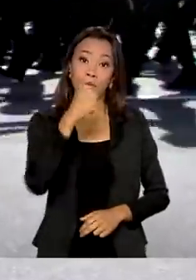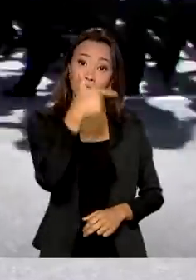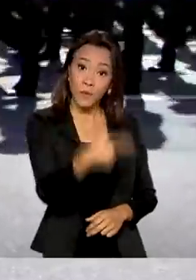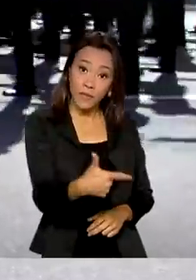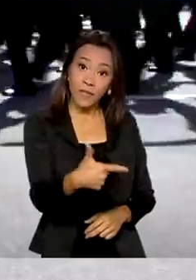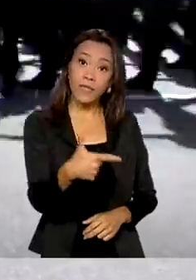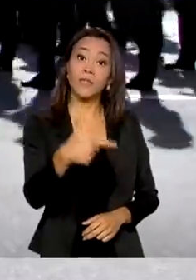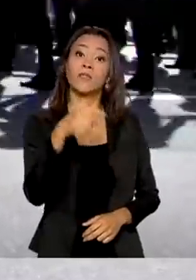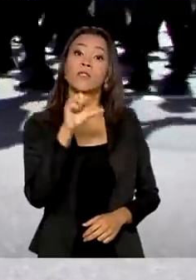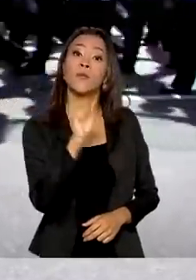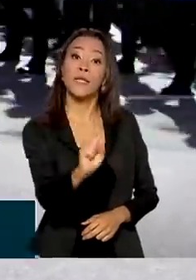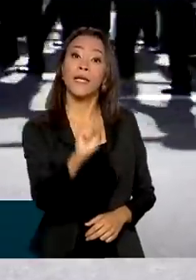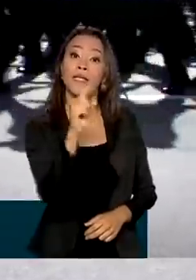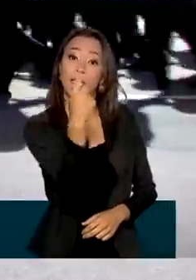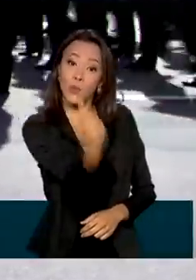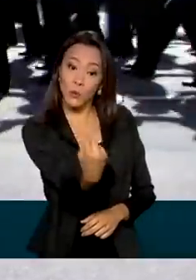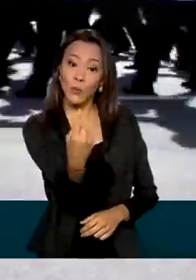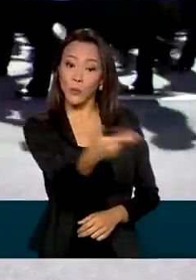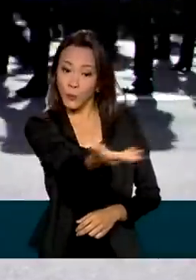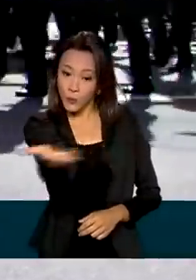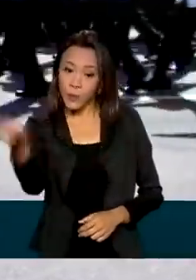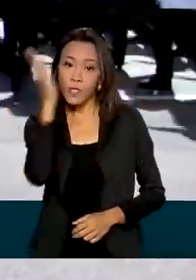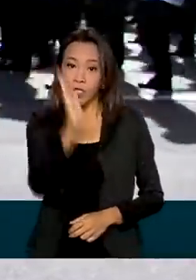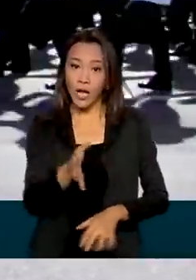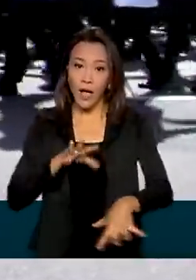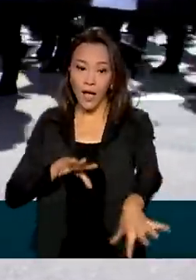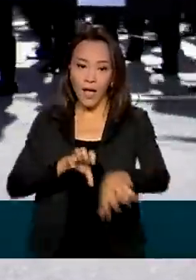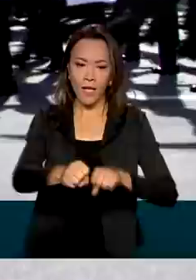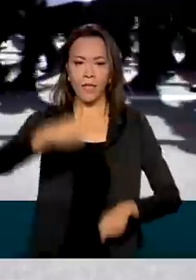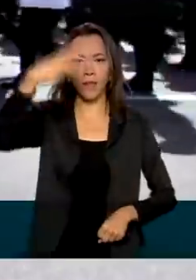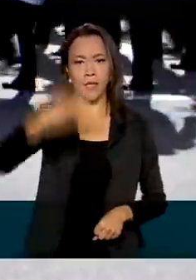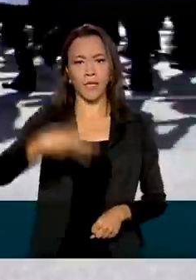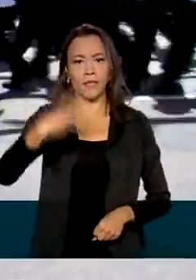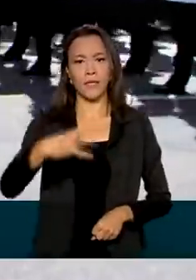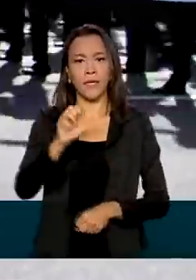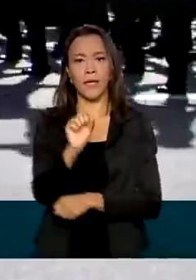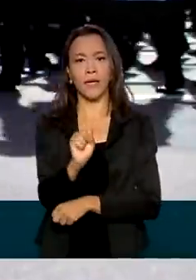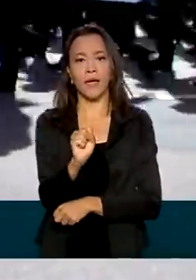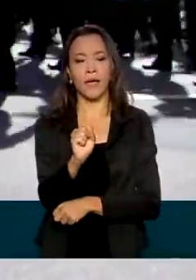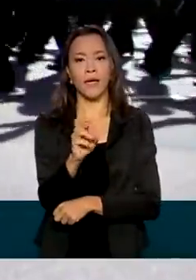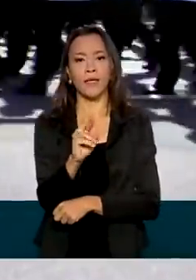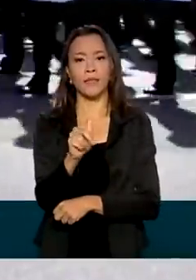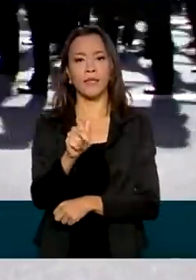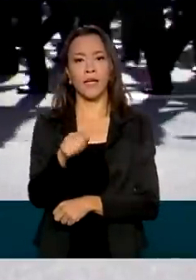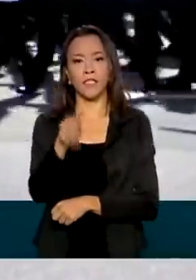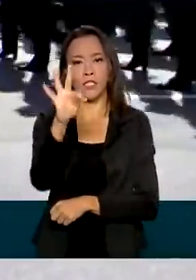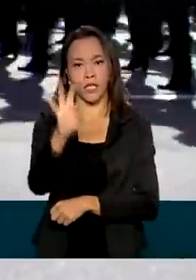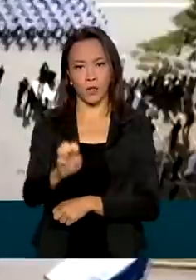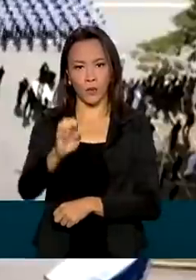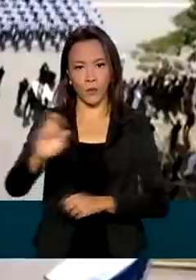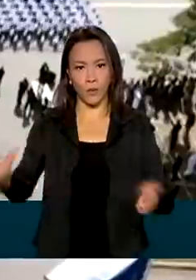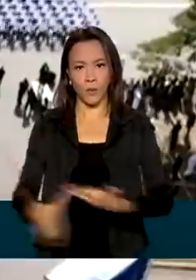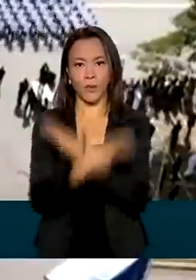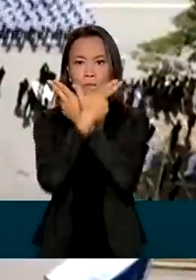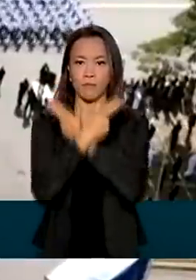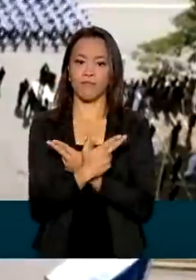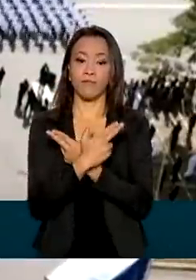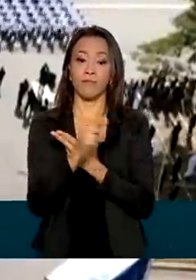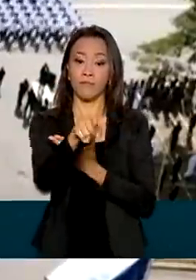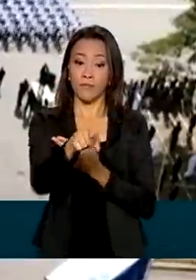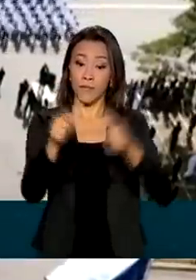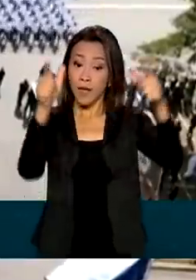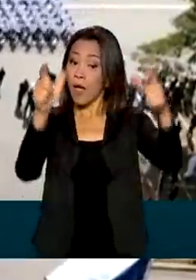281 militares se graduaram a terceiros sargentos na Escola de Especialistas de Aeronáutica, que fica em